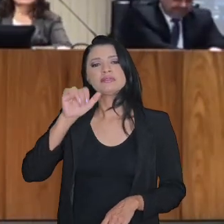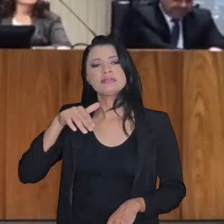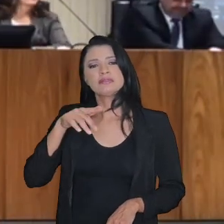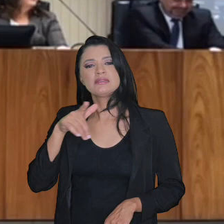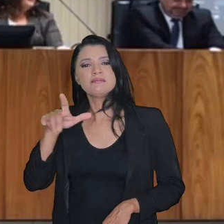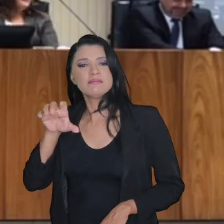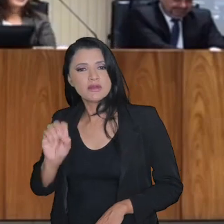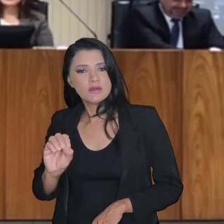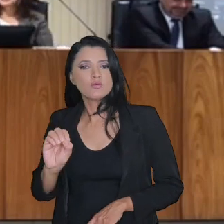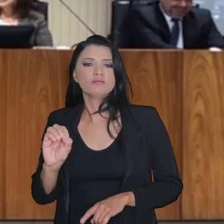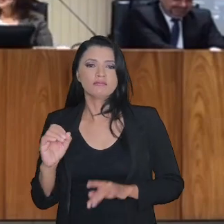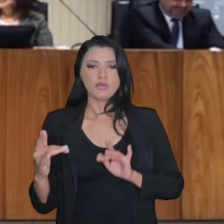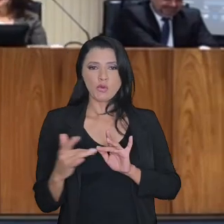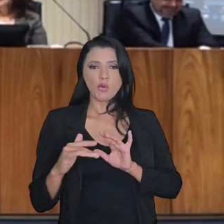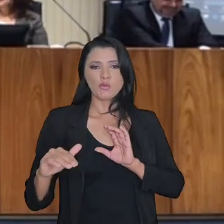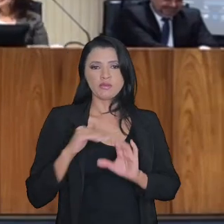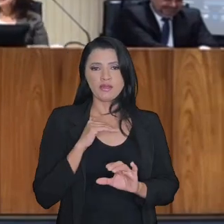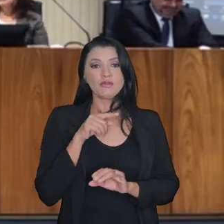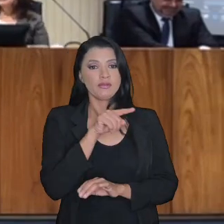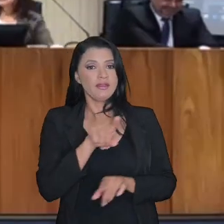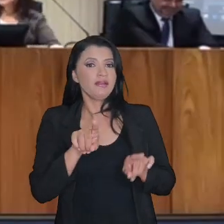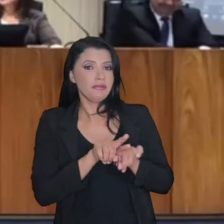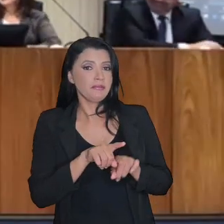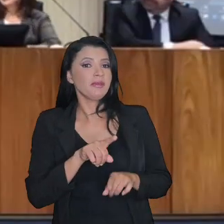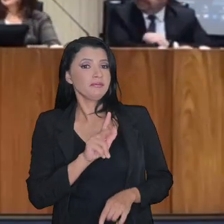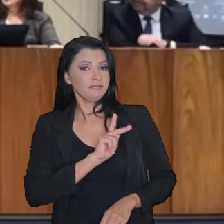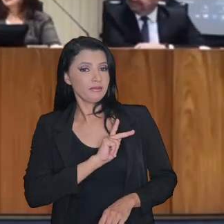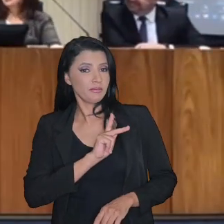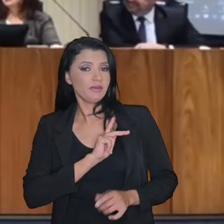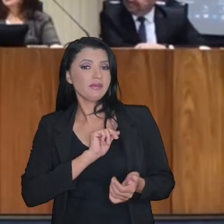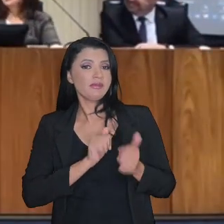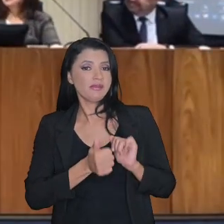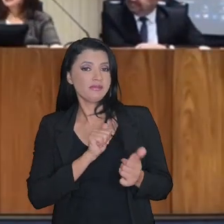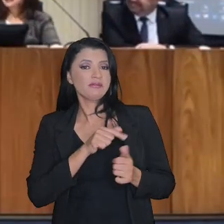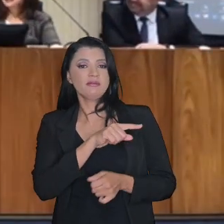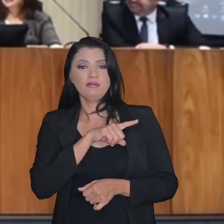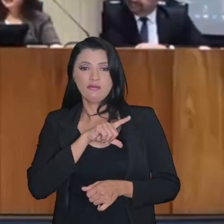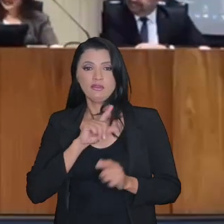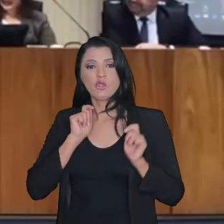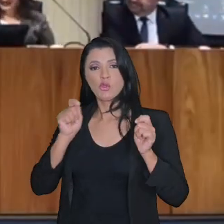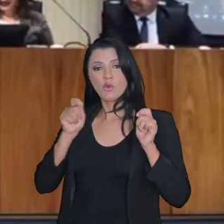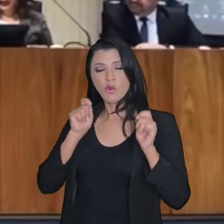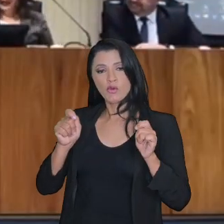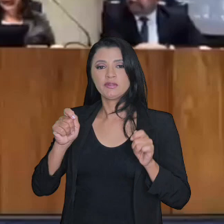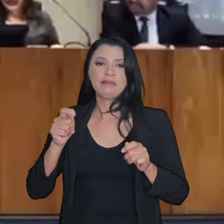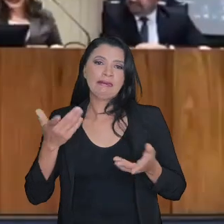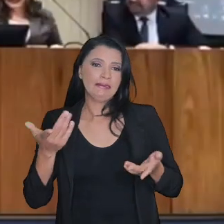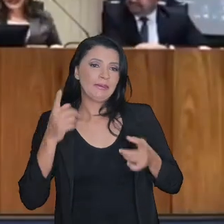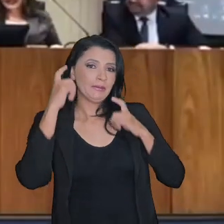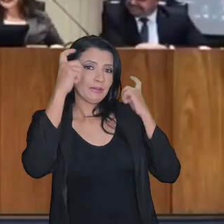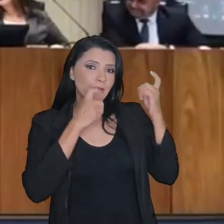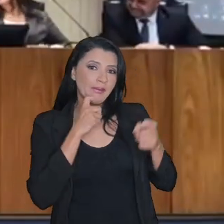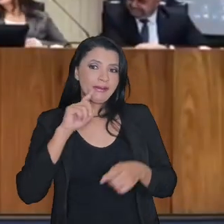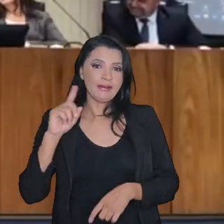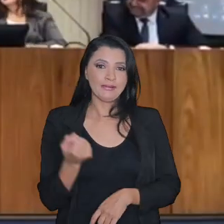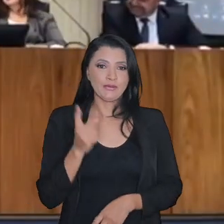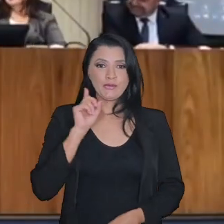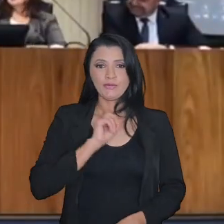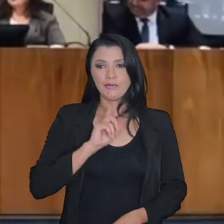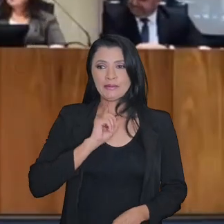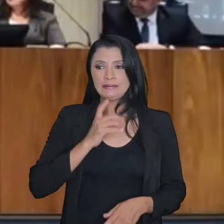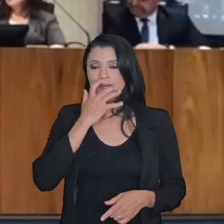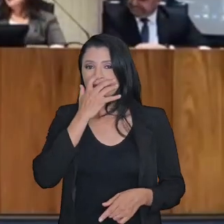palmeirense também. Também, né? Então, eu sou o único que estou preocupado. Sou flamenguista, sou o que Estou distorcendo de vocês, então.